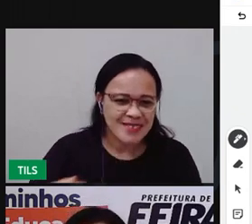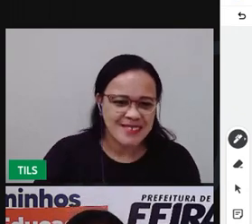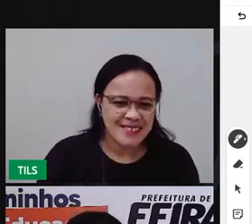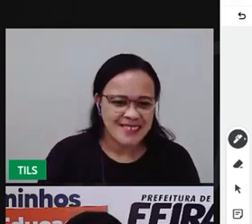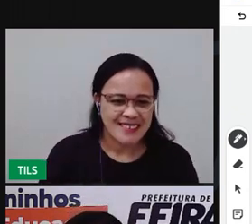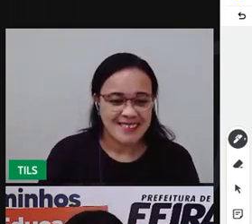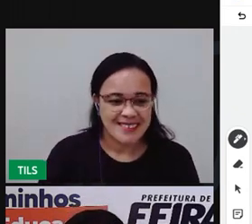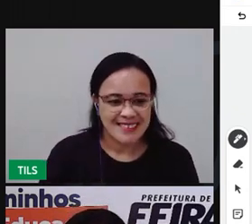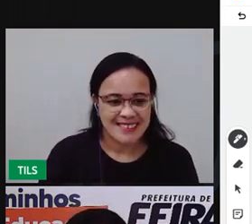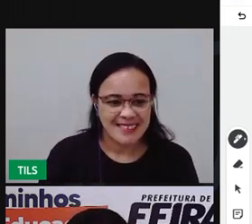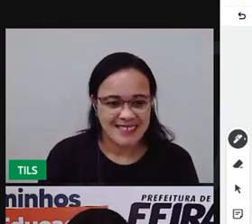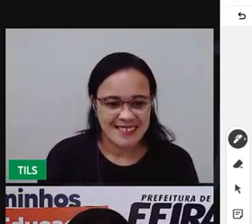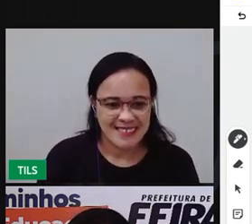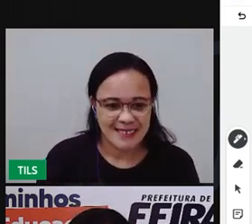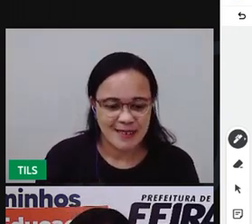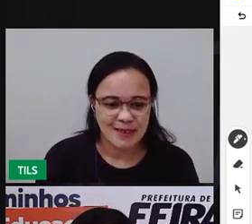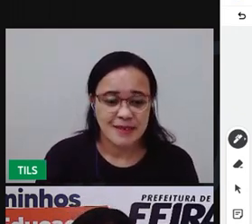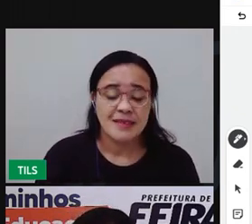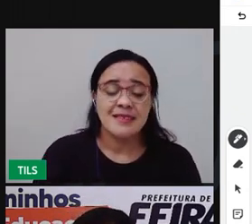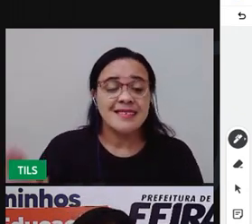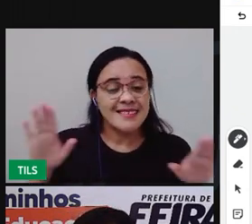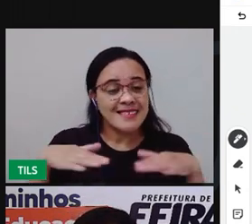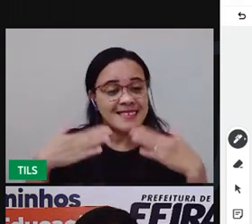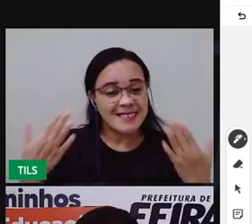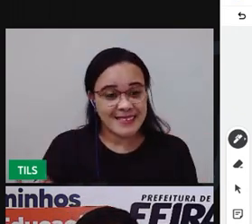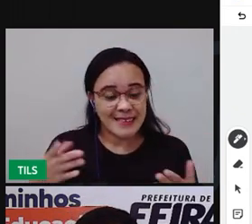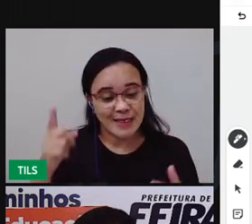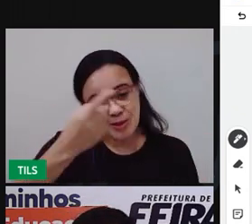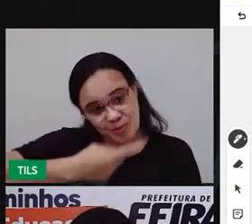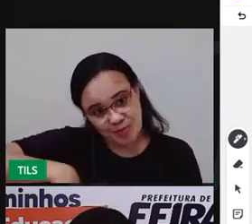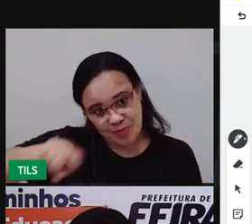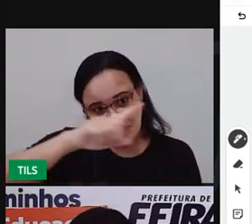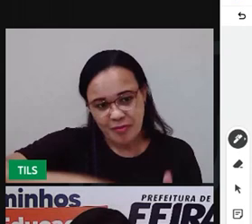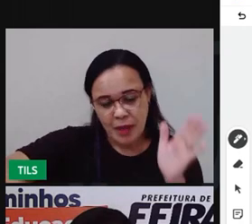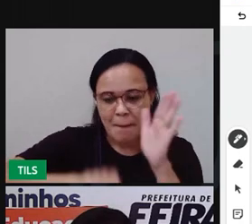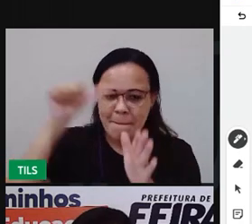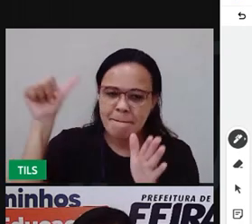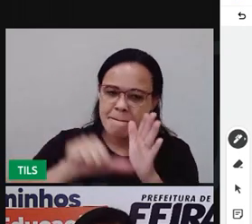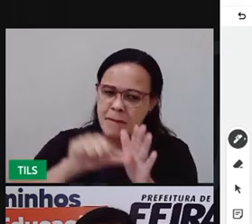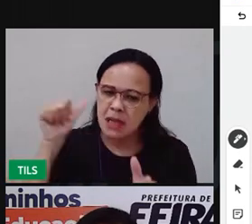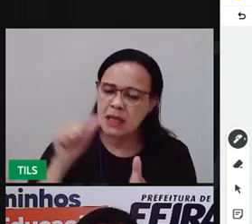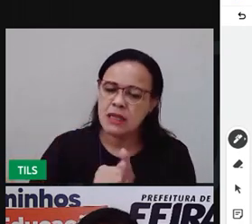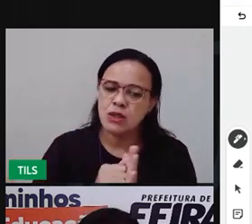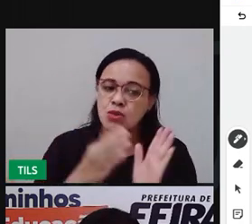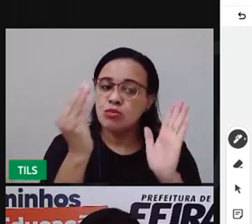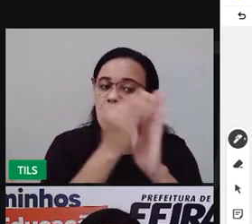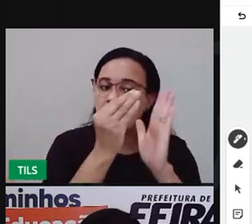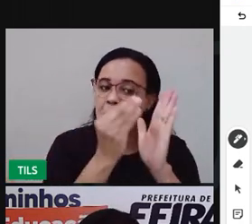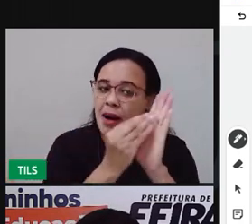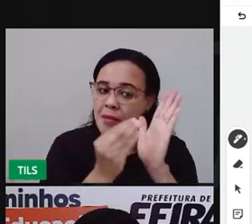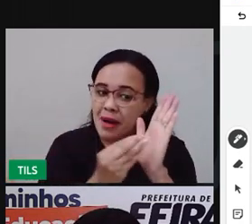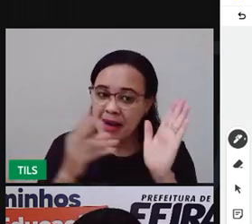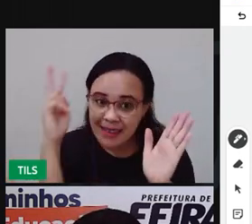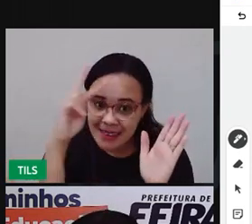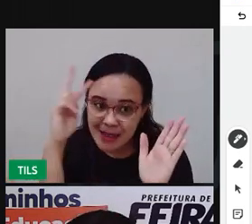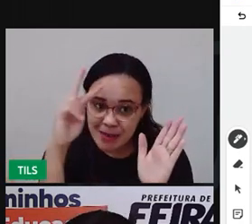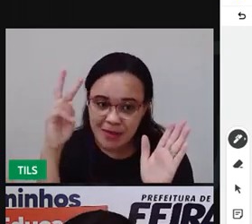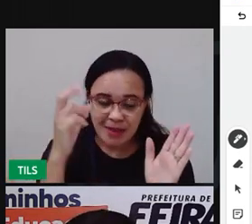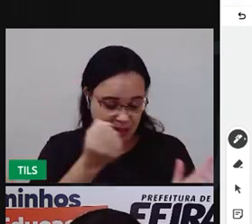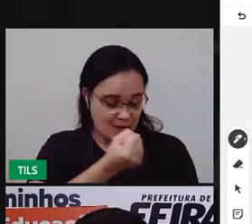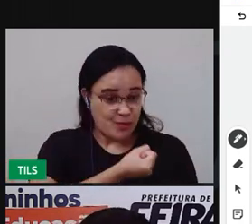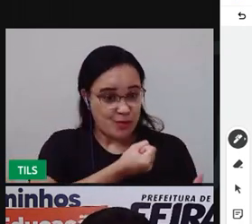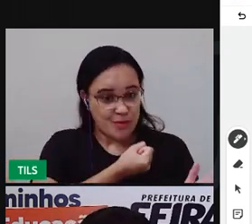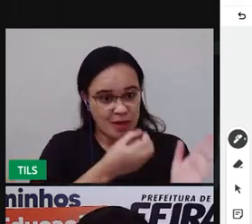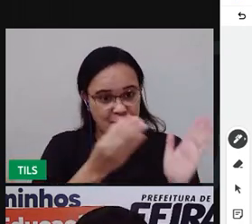Então, crianças, a gente vai primeiro anotar aqui os números daquele problema. Os